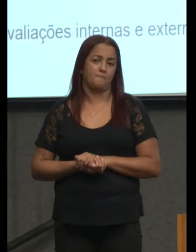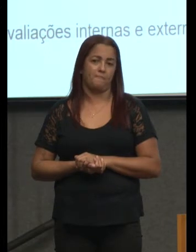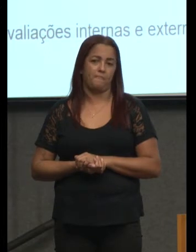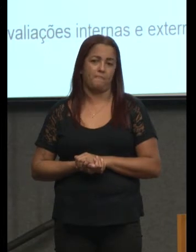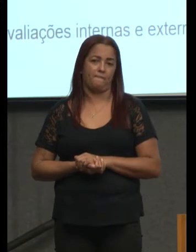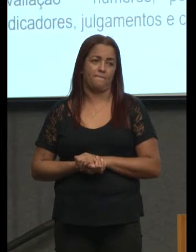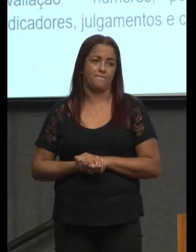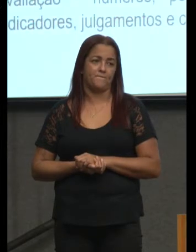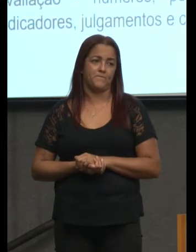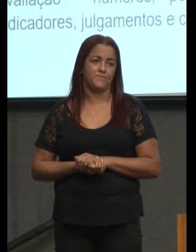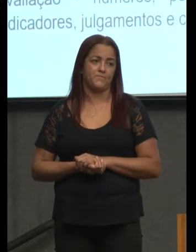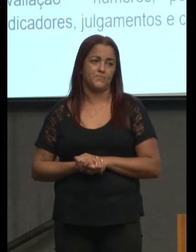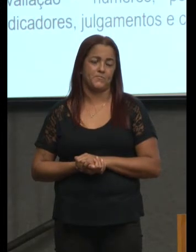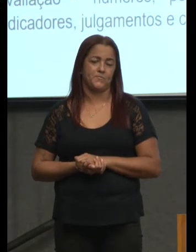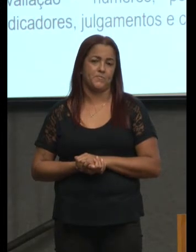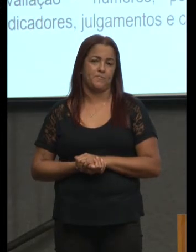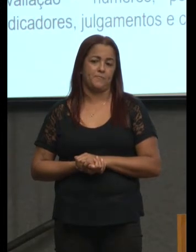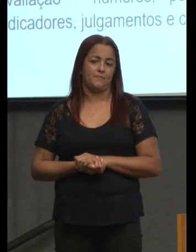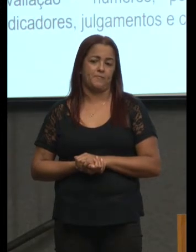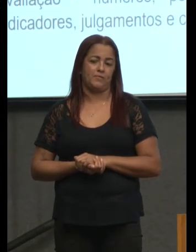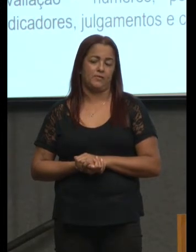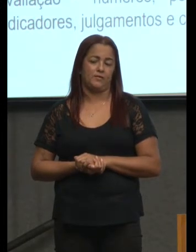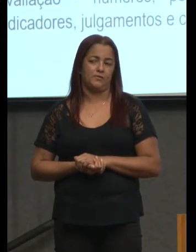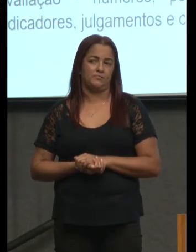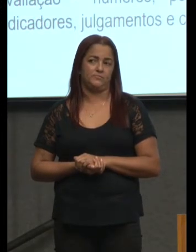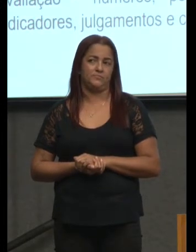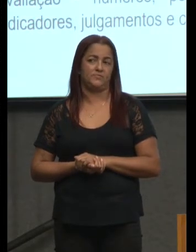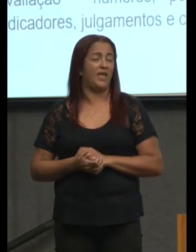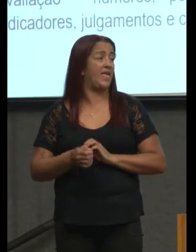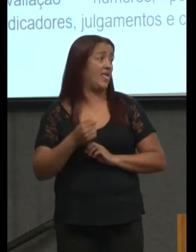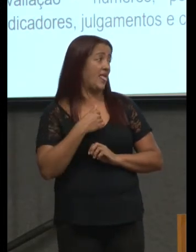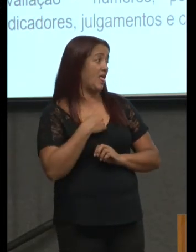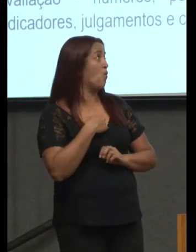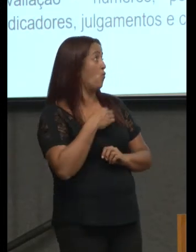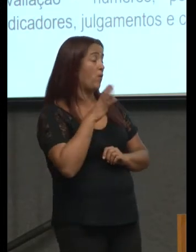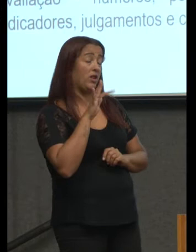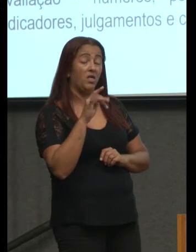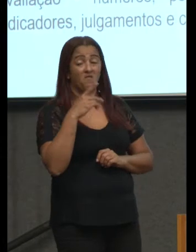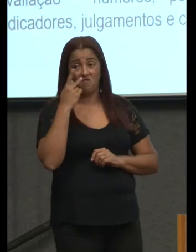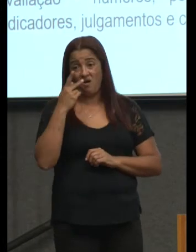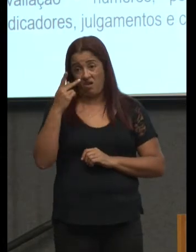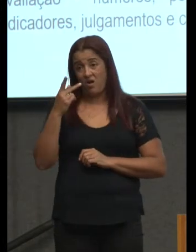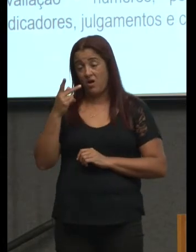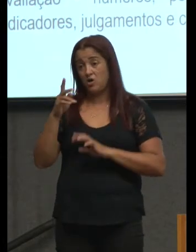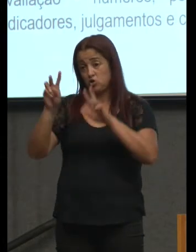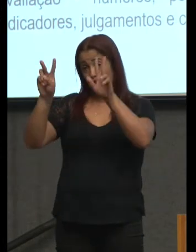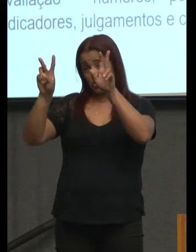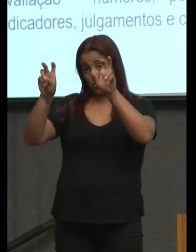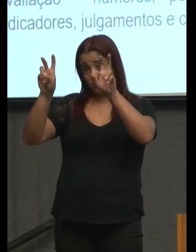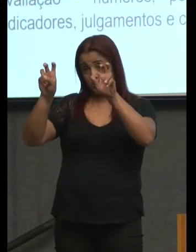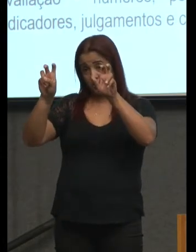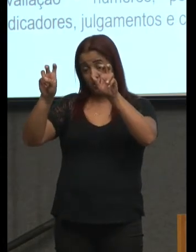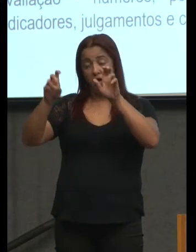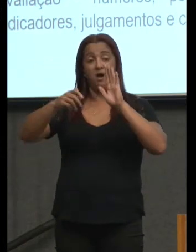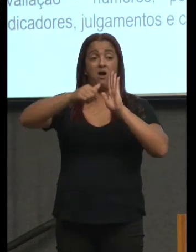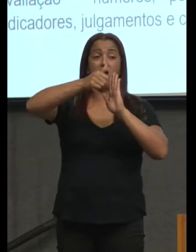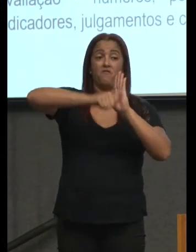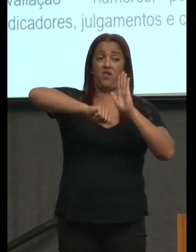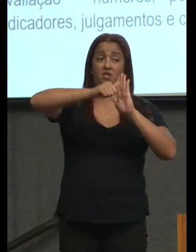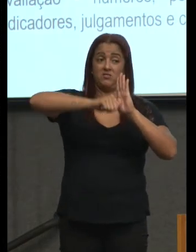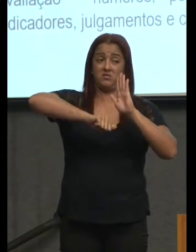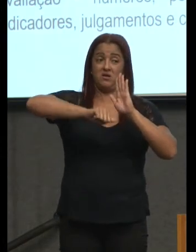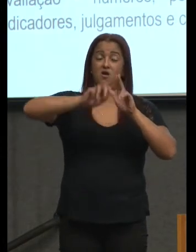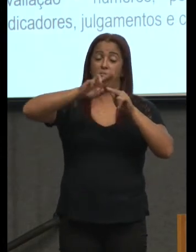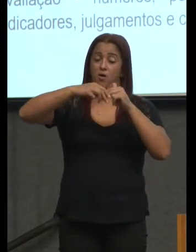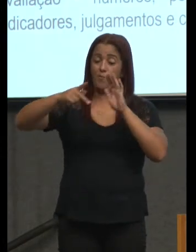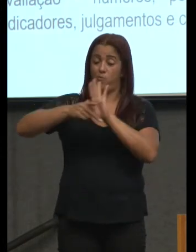eu eu iria falar sobre a questão da avaliação na perspectiva das